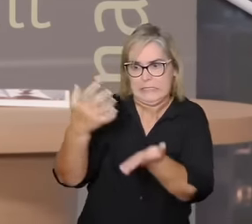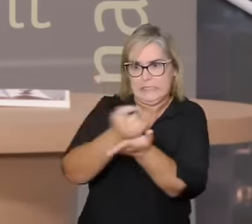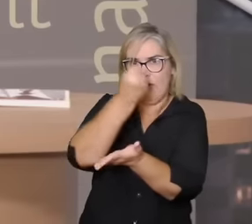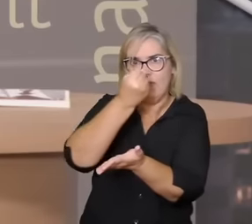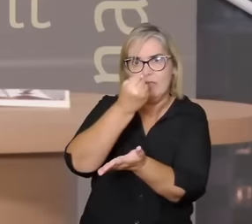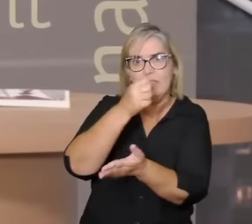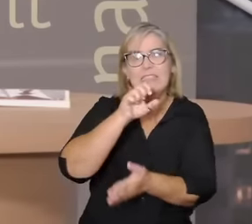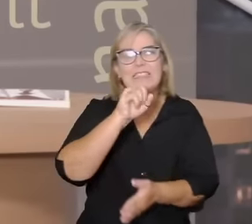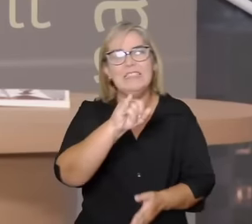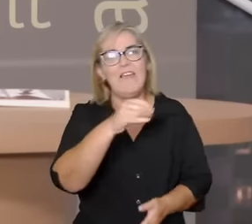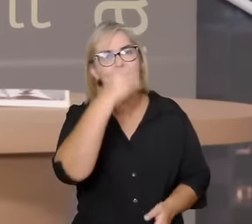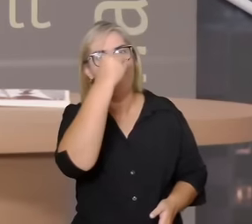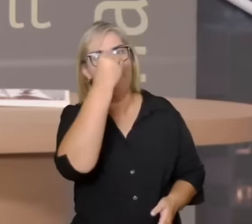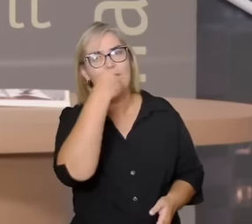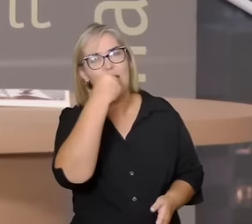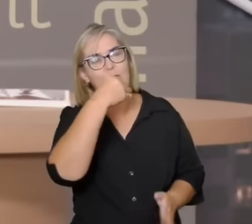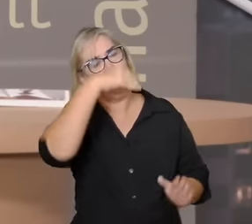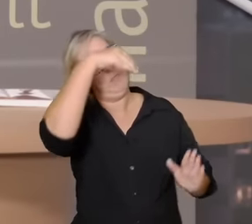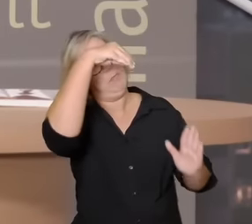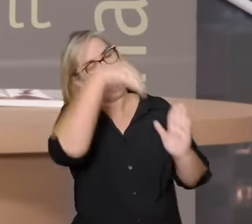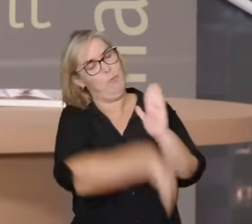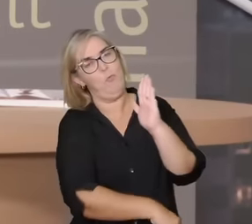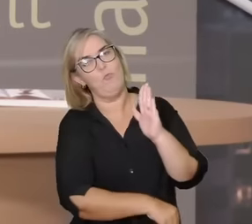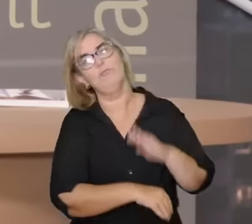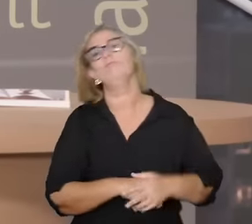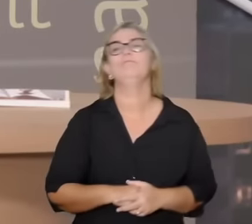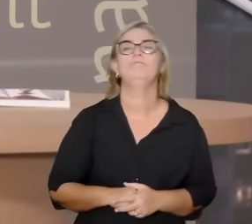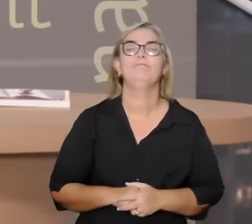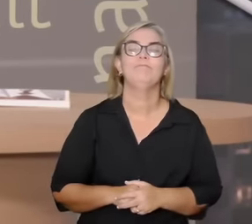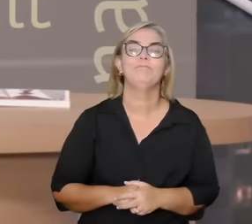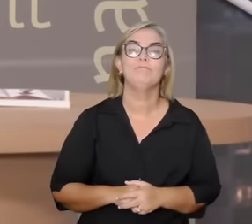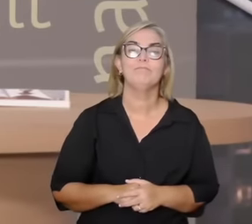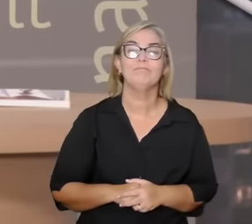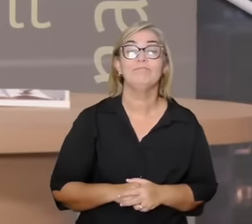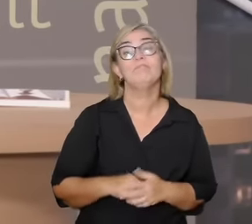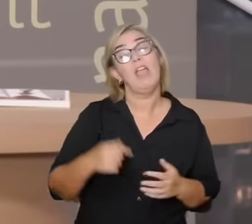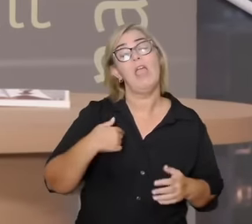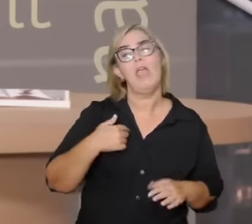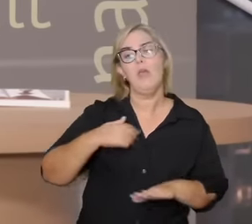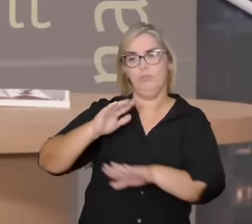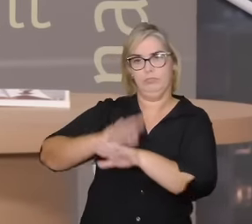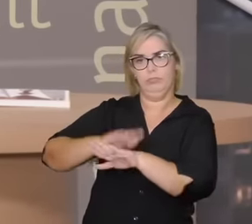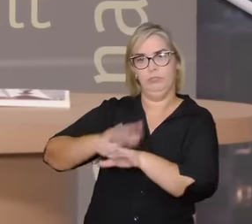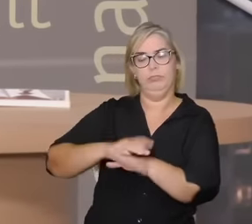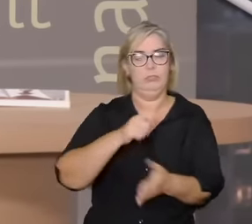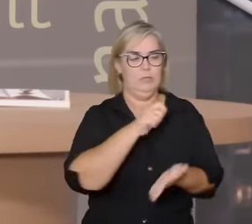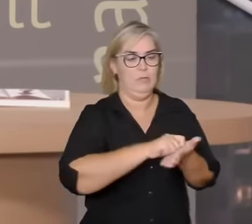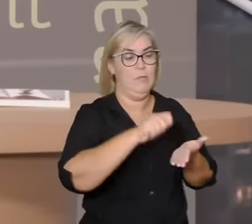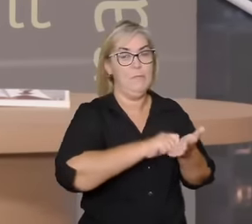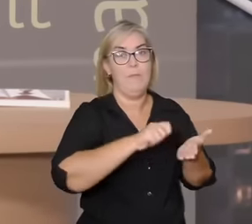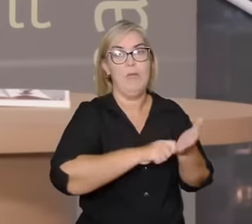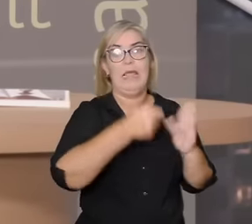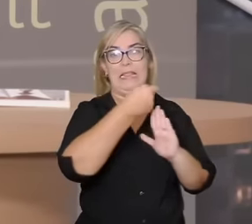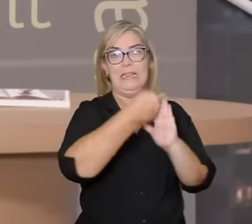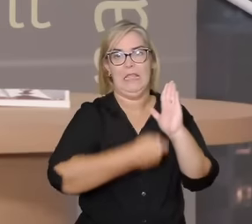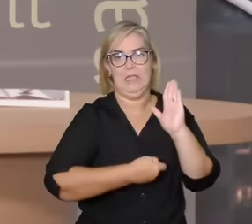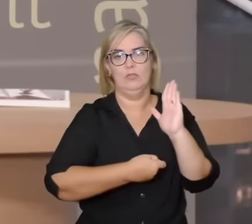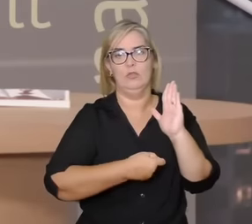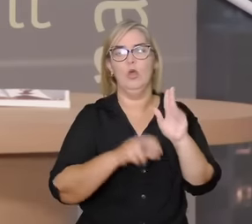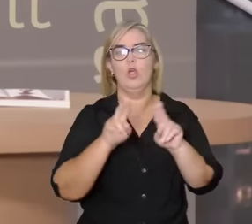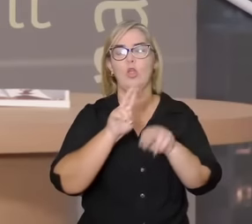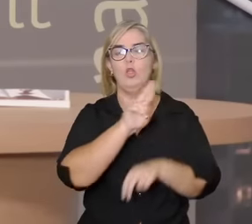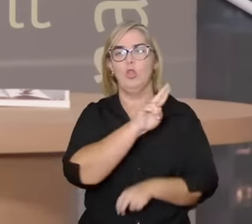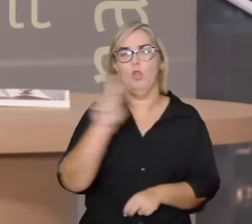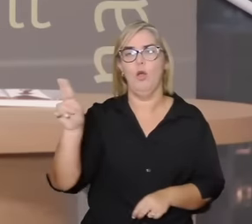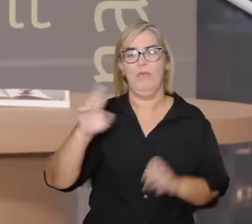isso a gente pode chamar também vou usar aqui uma expressão de um texto que eu estou produzindo um livro que eu estou produzindo ainda a ética do deserto que